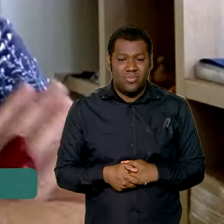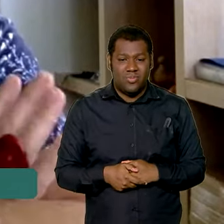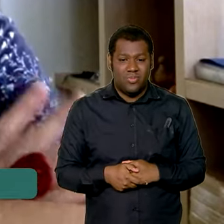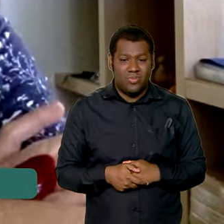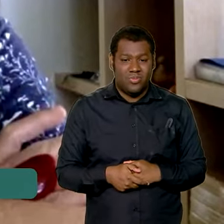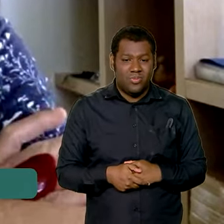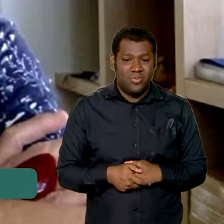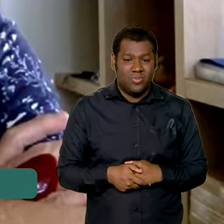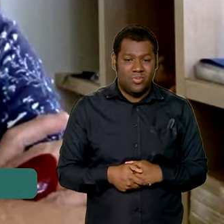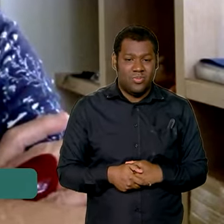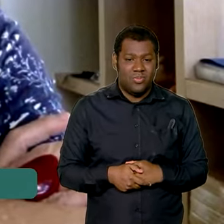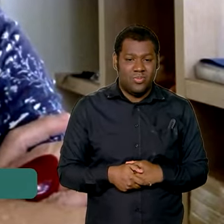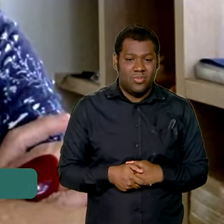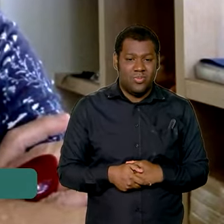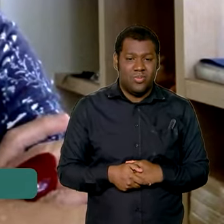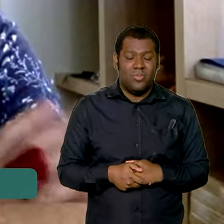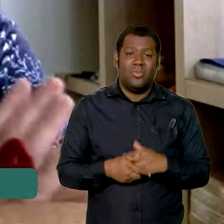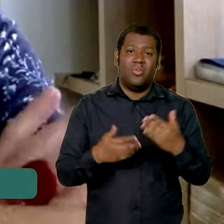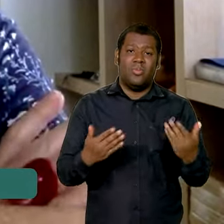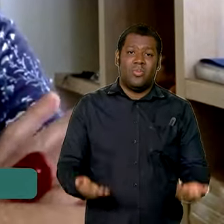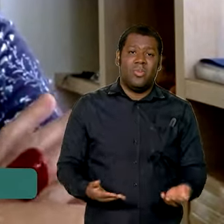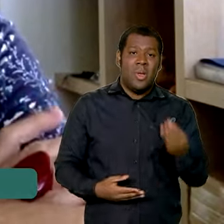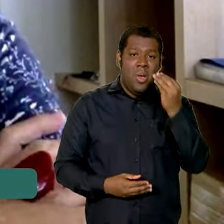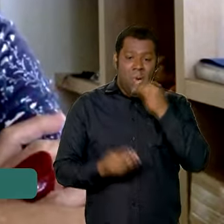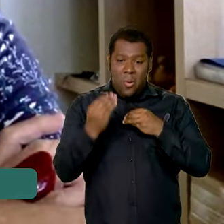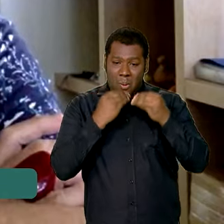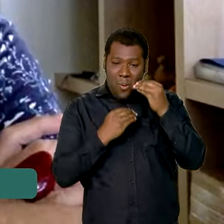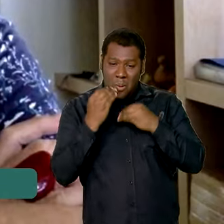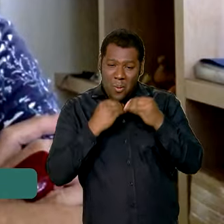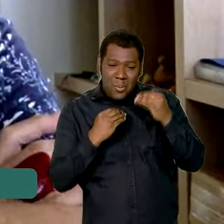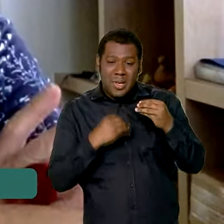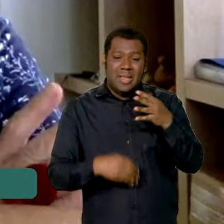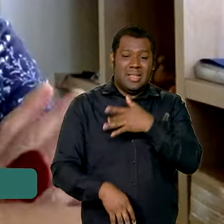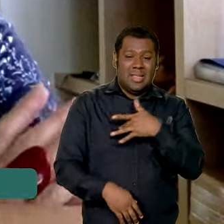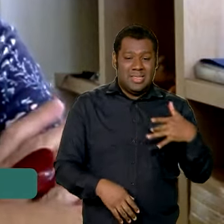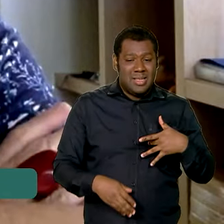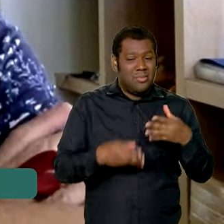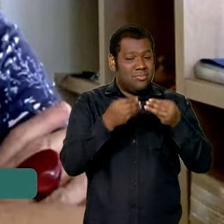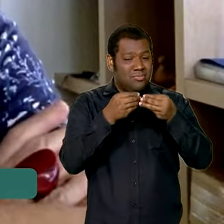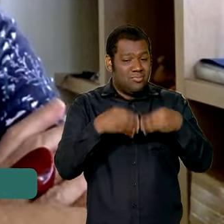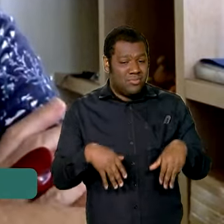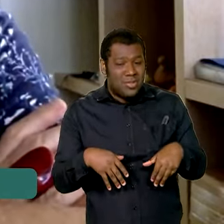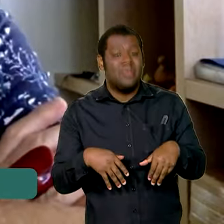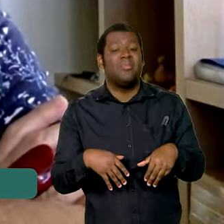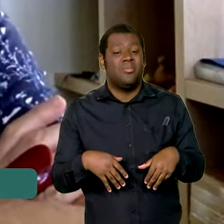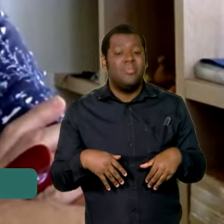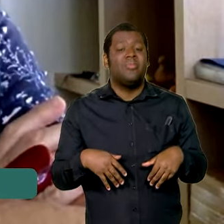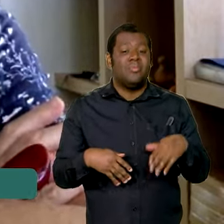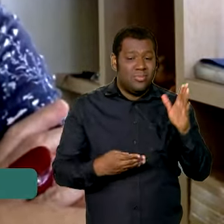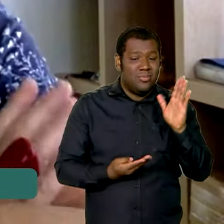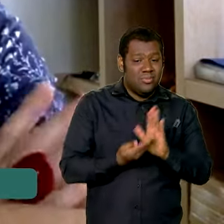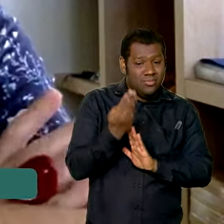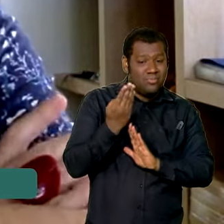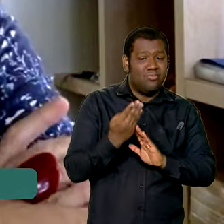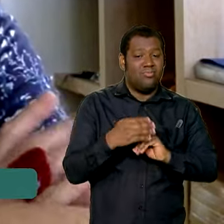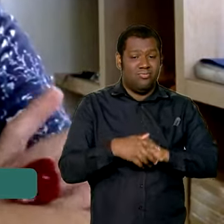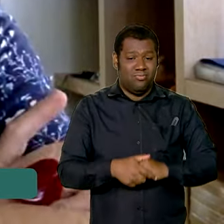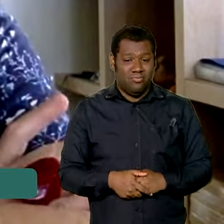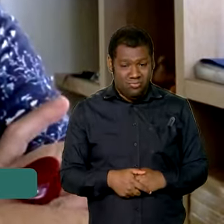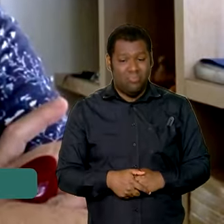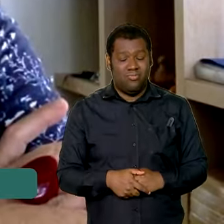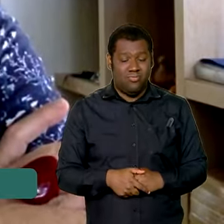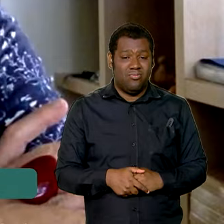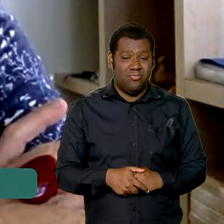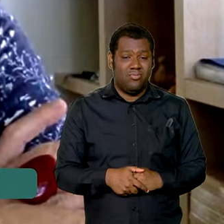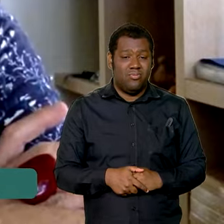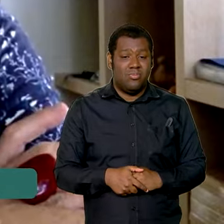relativo de produtos não saudáveis, como os produtos ultraprocessados, em relação aos produtos naturais, aos